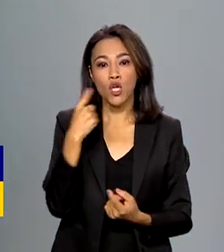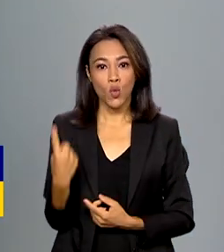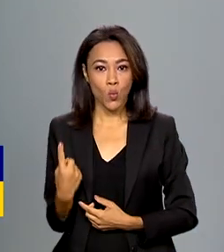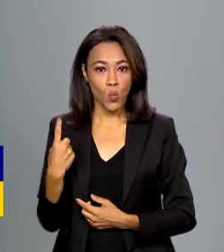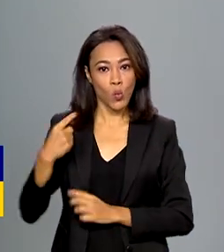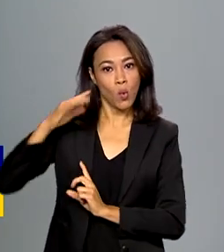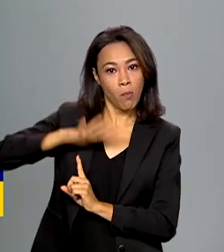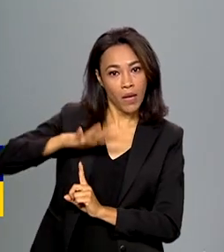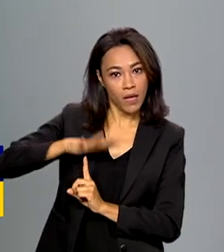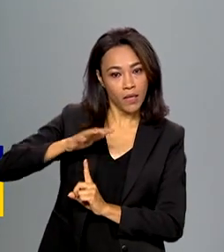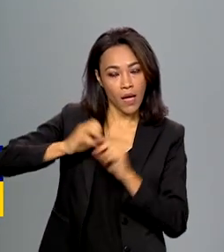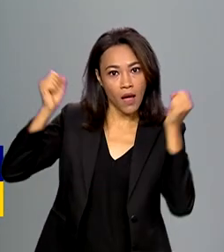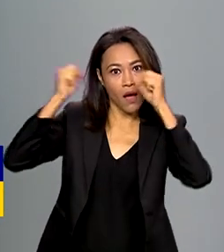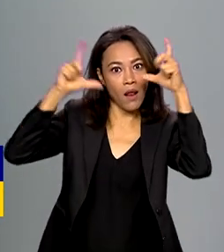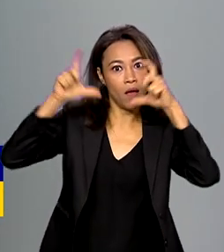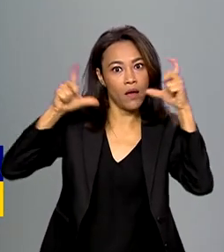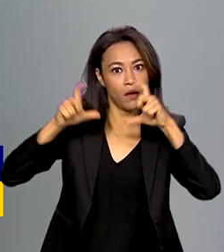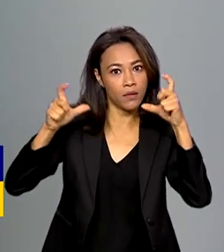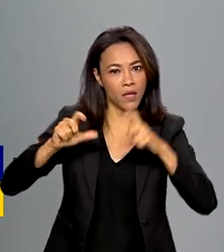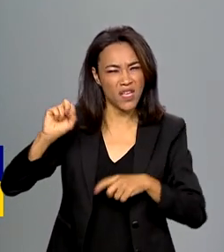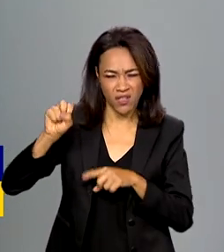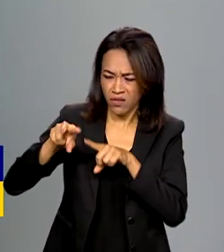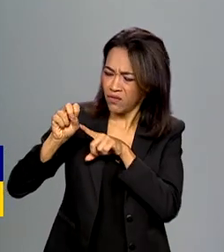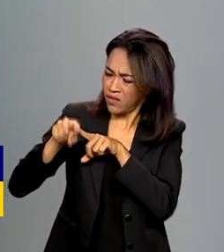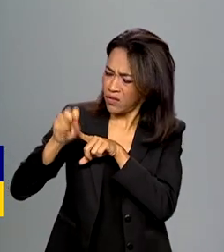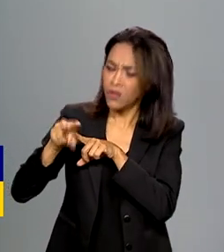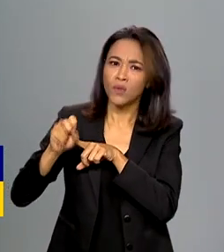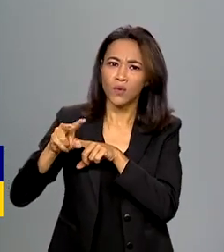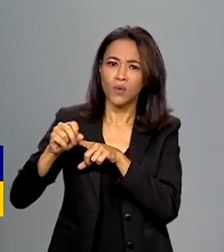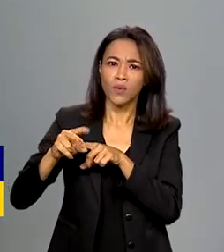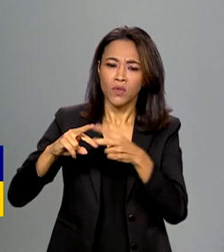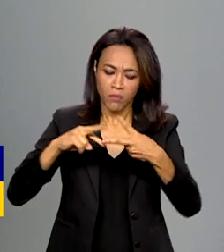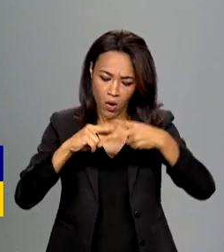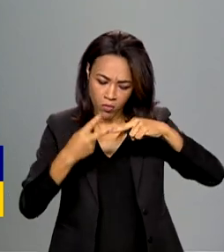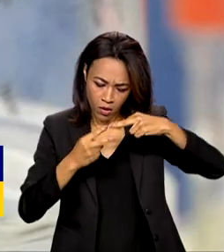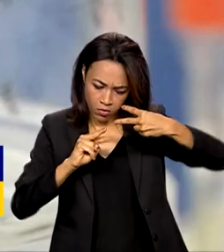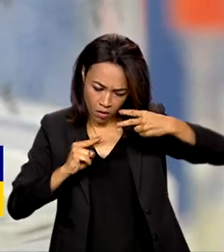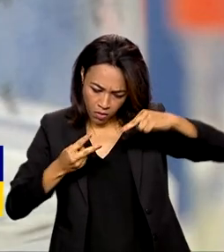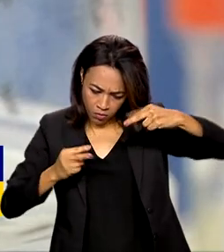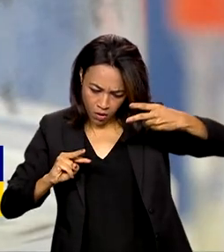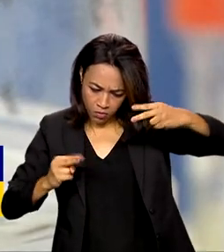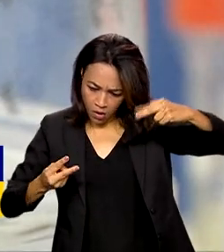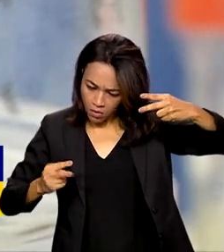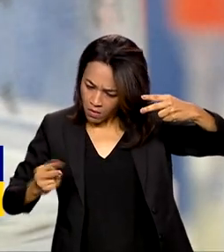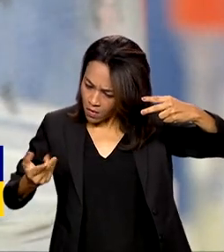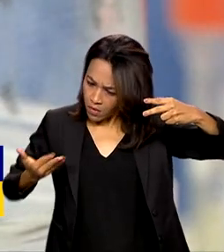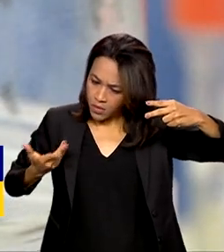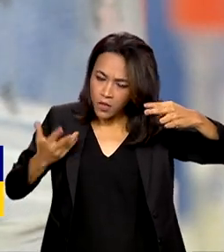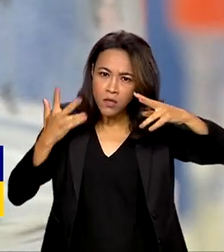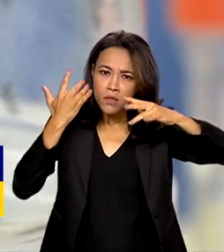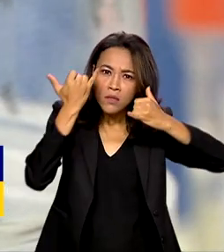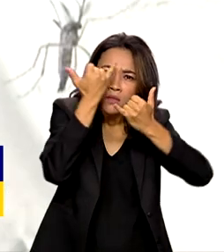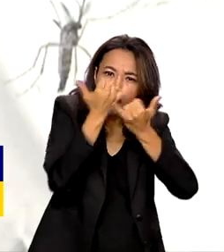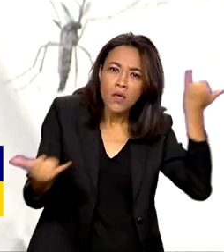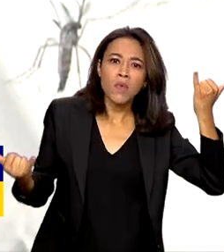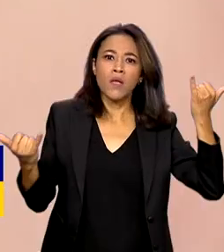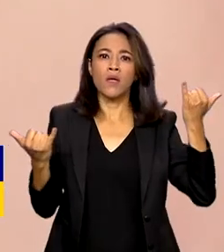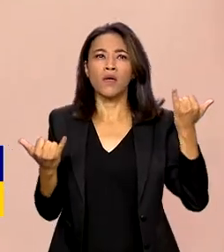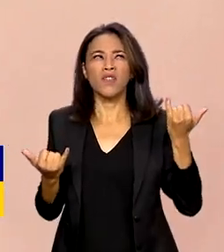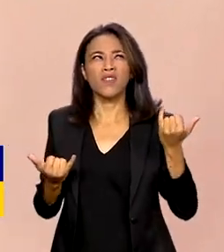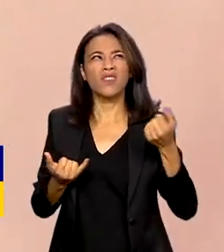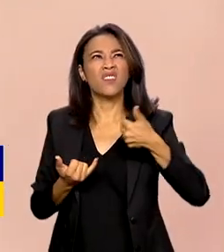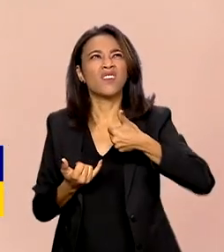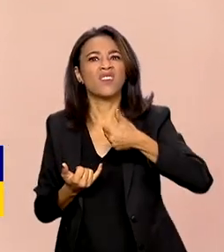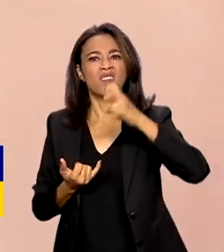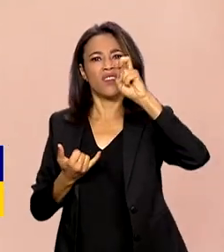Isso acendeu um sinal de alerta, já que o vírus sequenciado geneticamente se mostrou semelhante ao que circulou há mais de